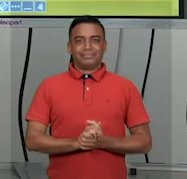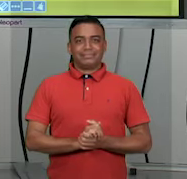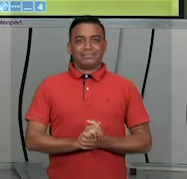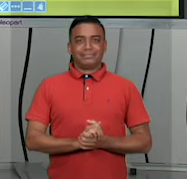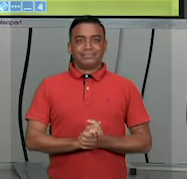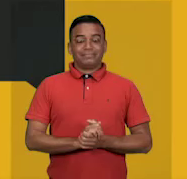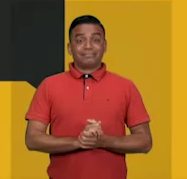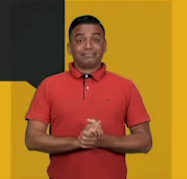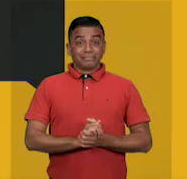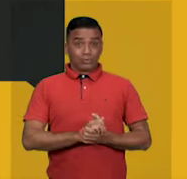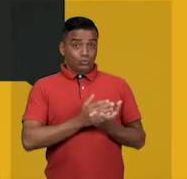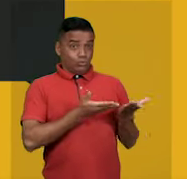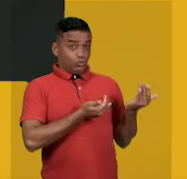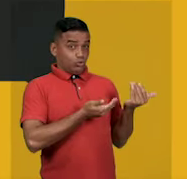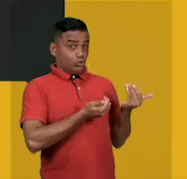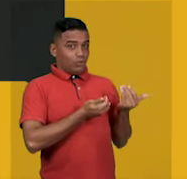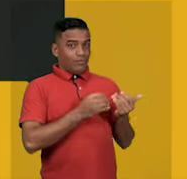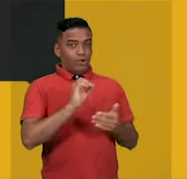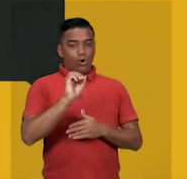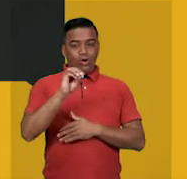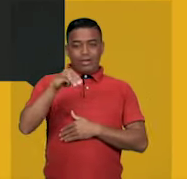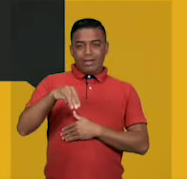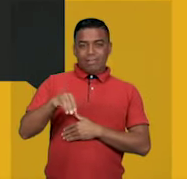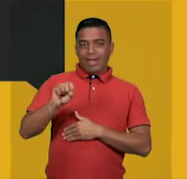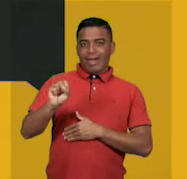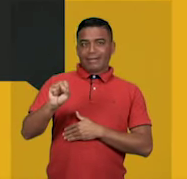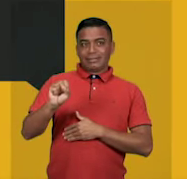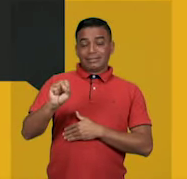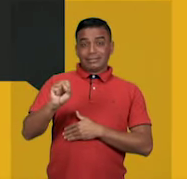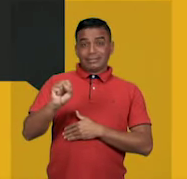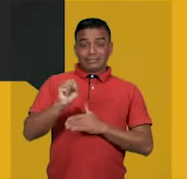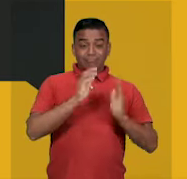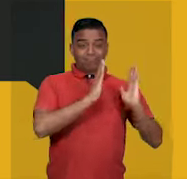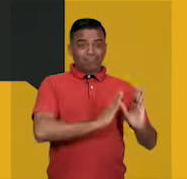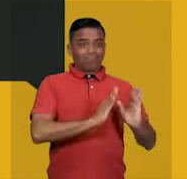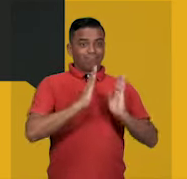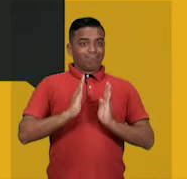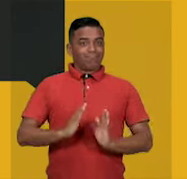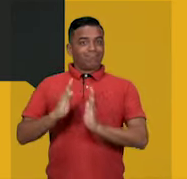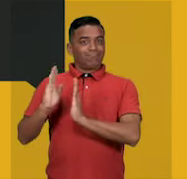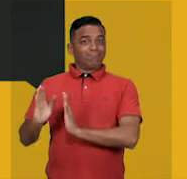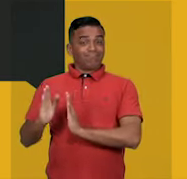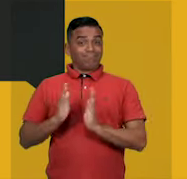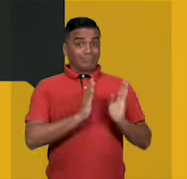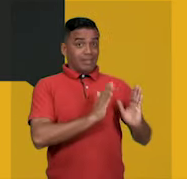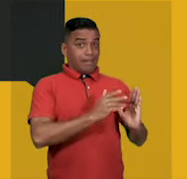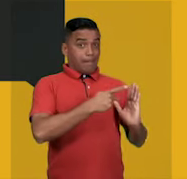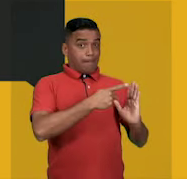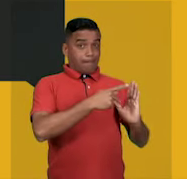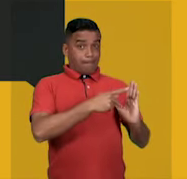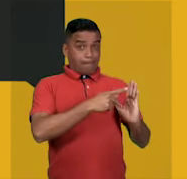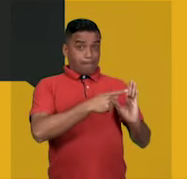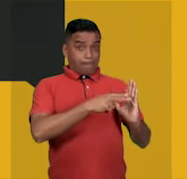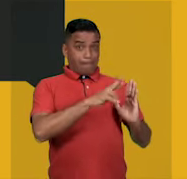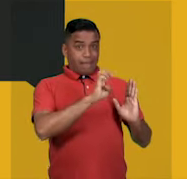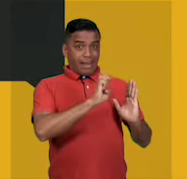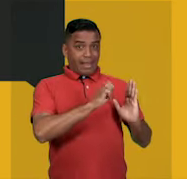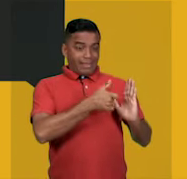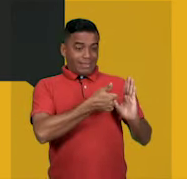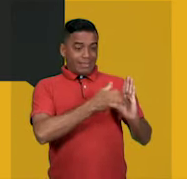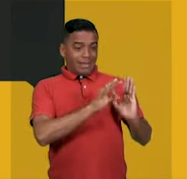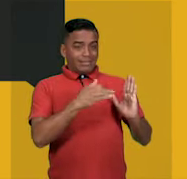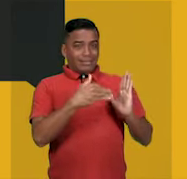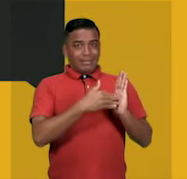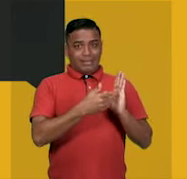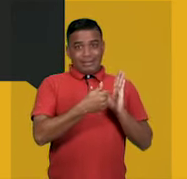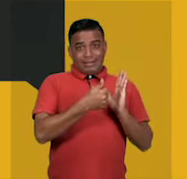A adolescência para a OMS, a adolescência é dividida em três fases. Pré-adolescência dos 10 aos 14,